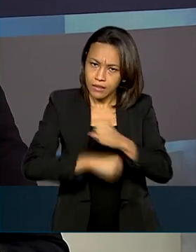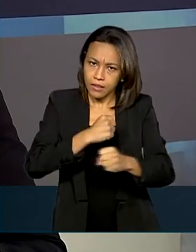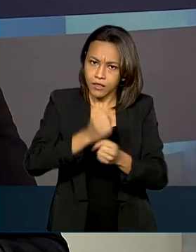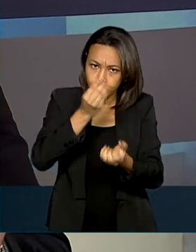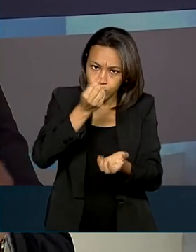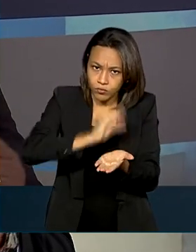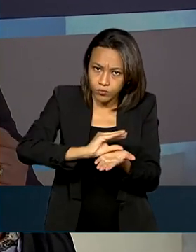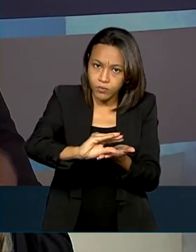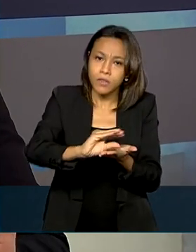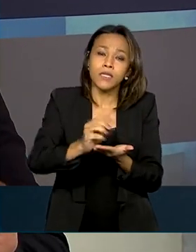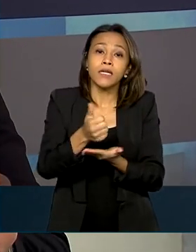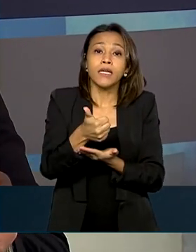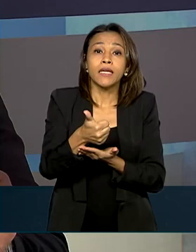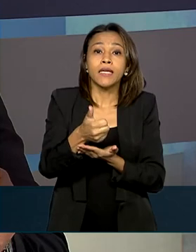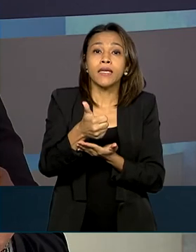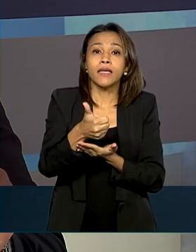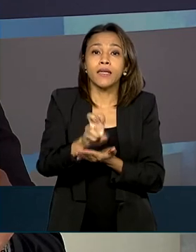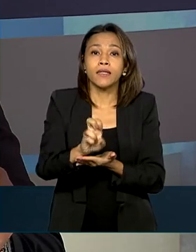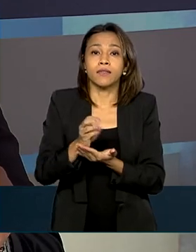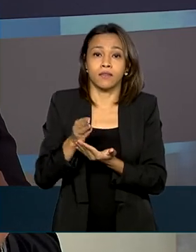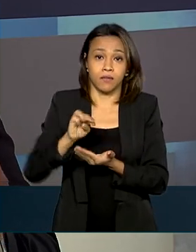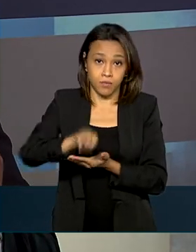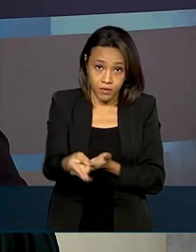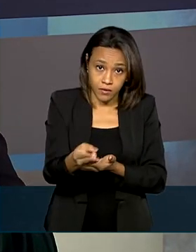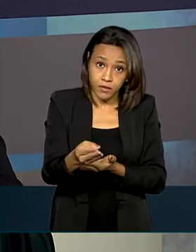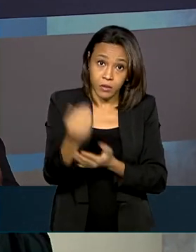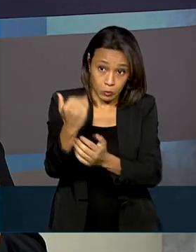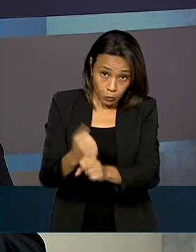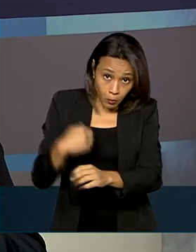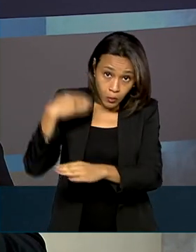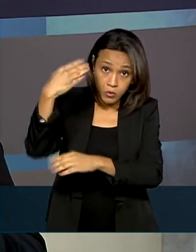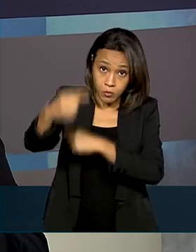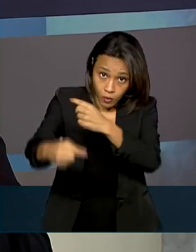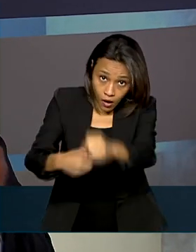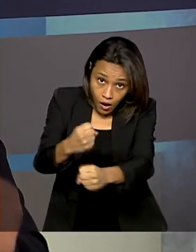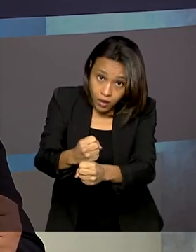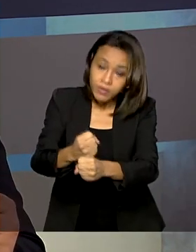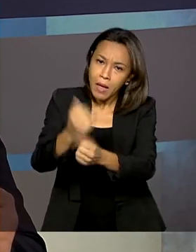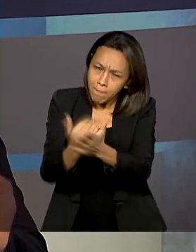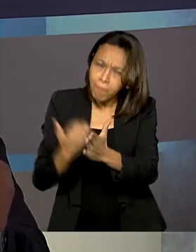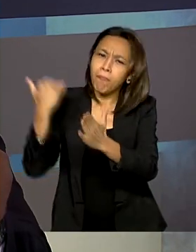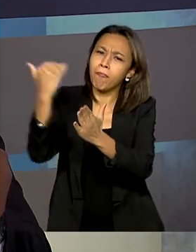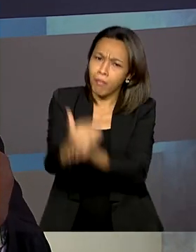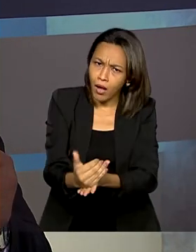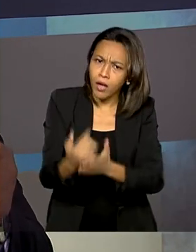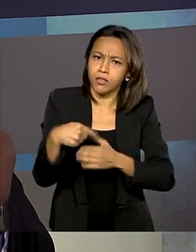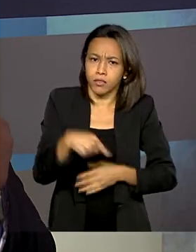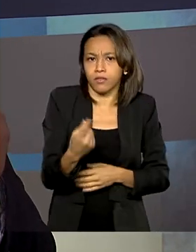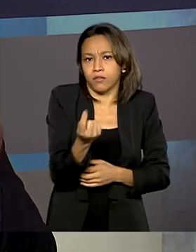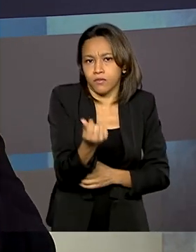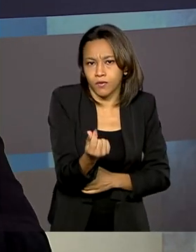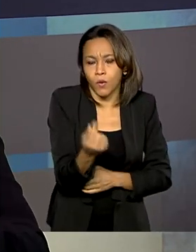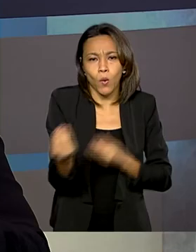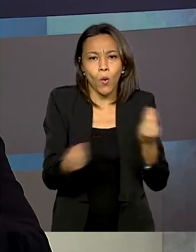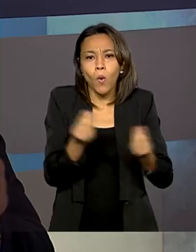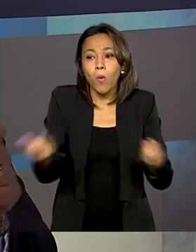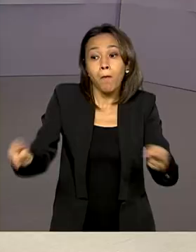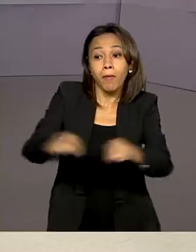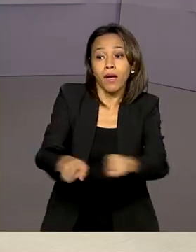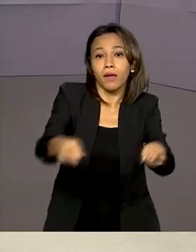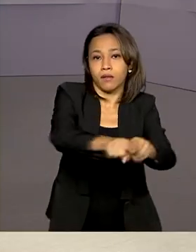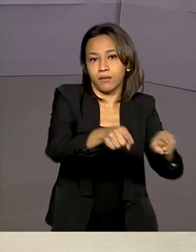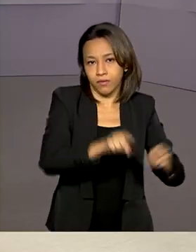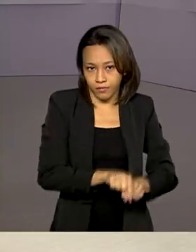milhões. No próximo ano, minha perspectiva é aumentar este valor. E mais, aumentar através de parcerias.